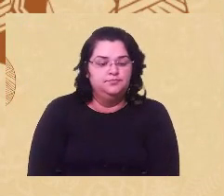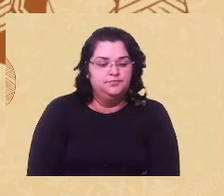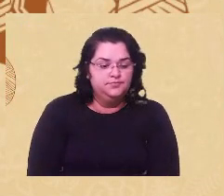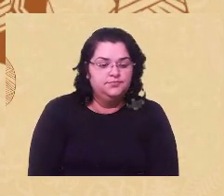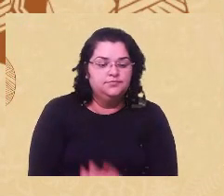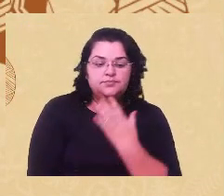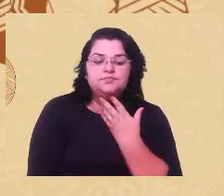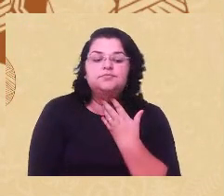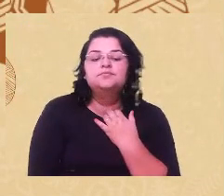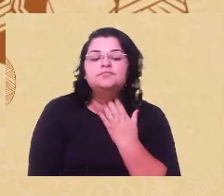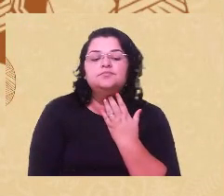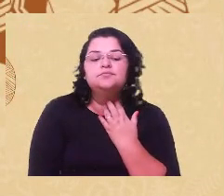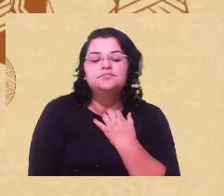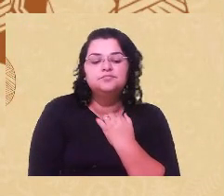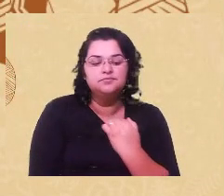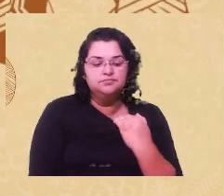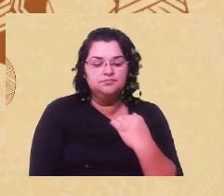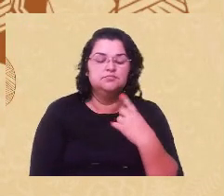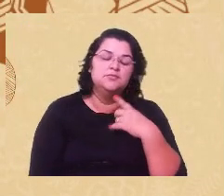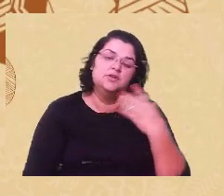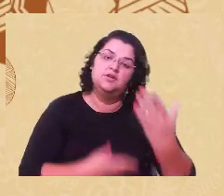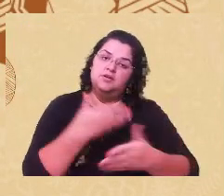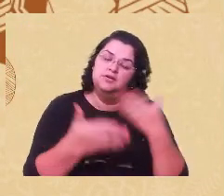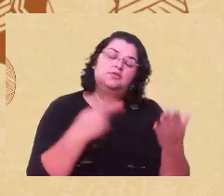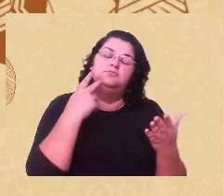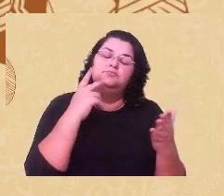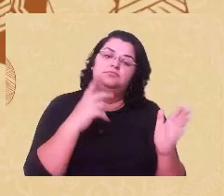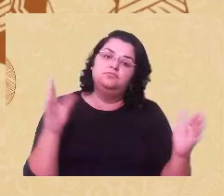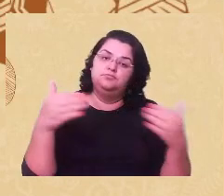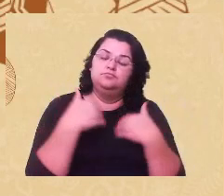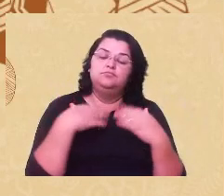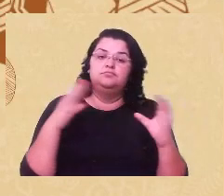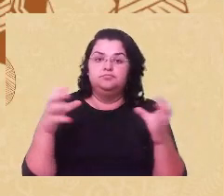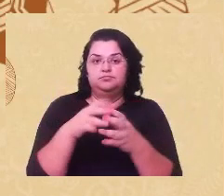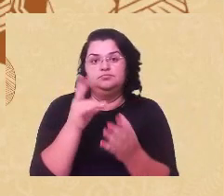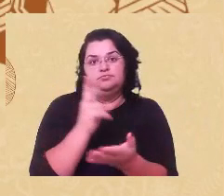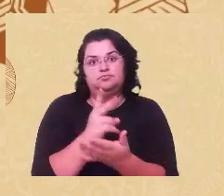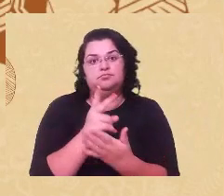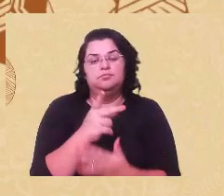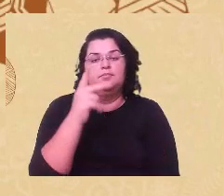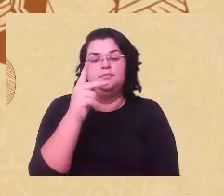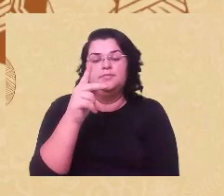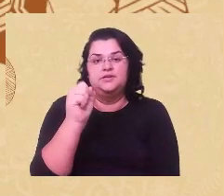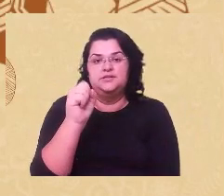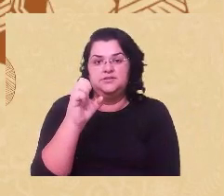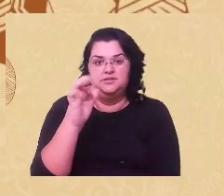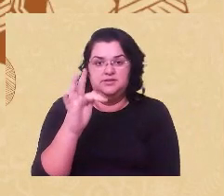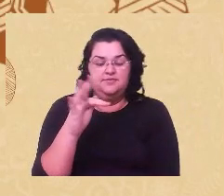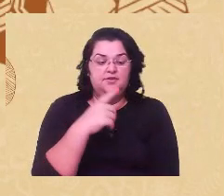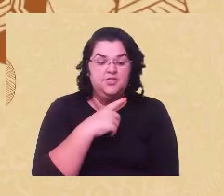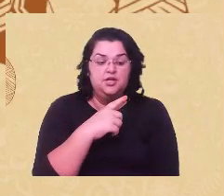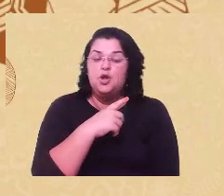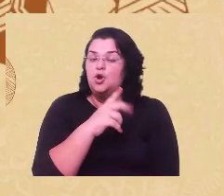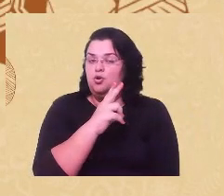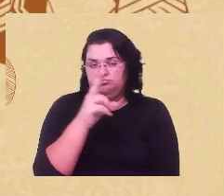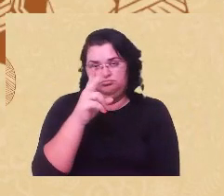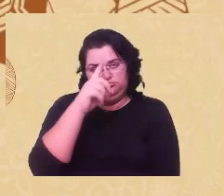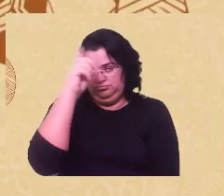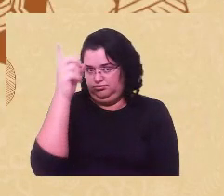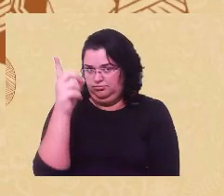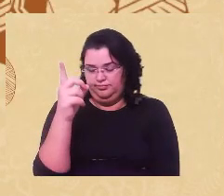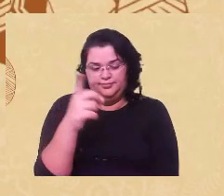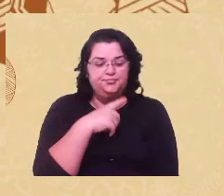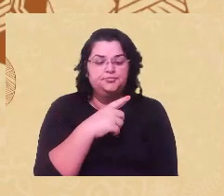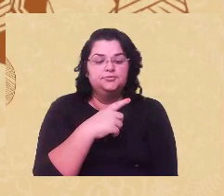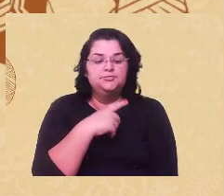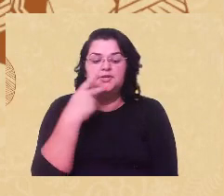aí, uma demanda, né? Para uma escuta acolhedora integral, a Persephone, também é nome fictício, falando sobre a sua